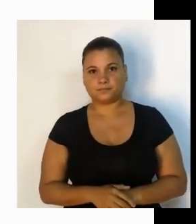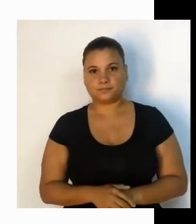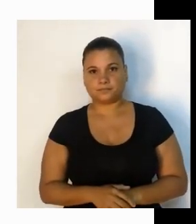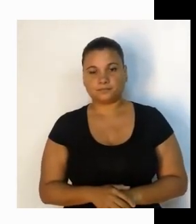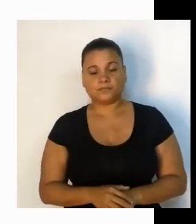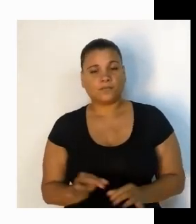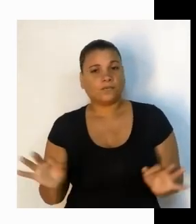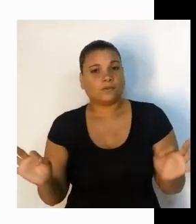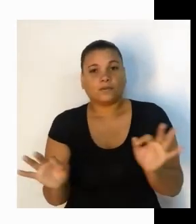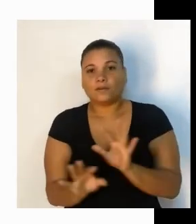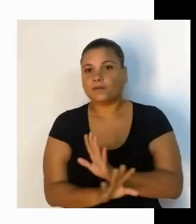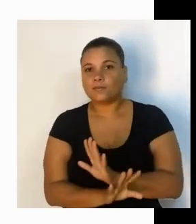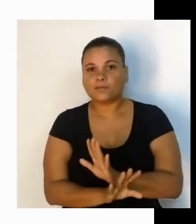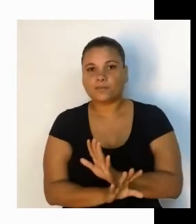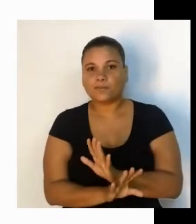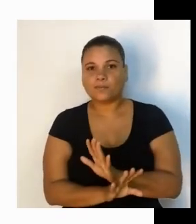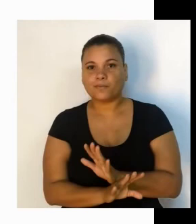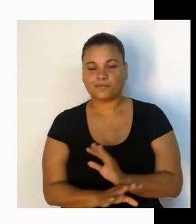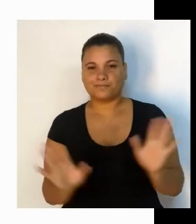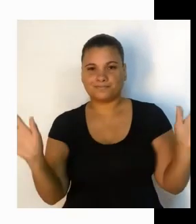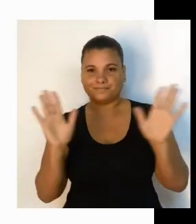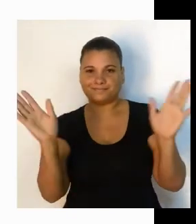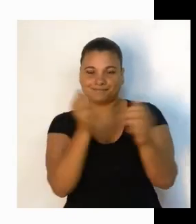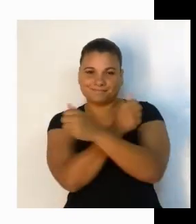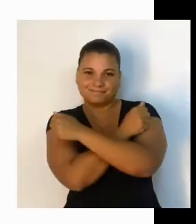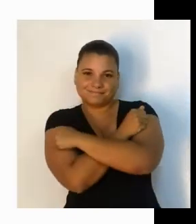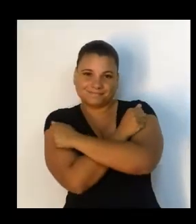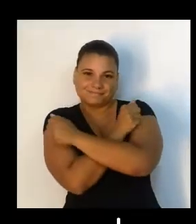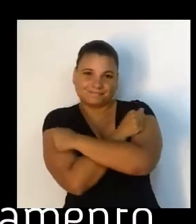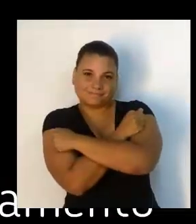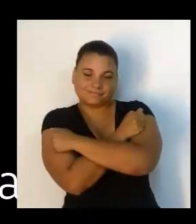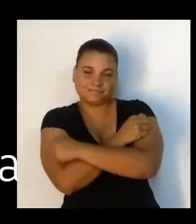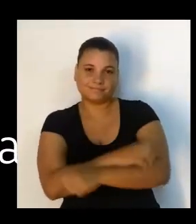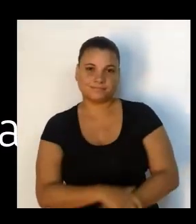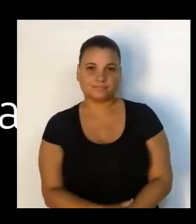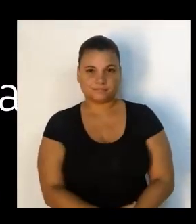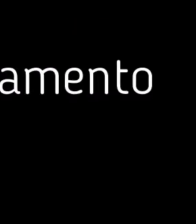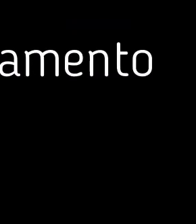Sendo assim, ficarei por aqui. Um forte abraço!